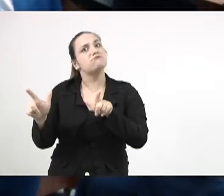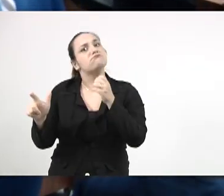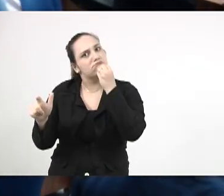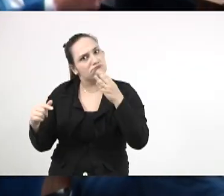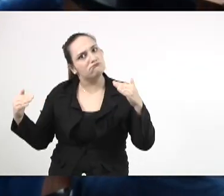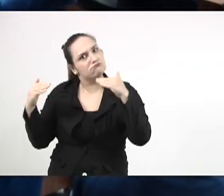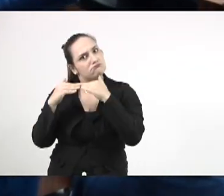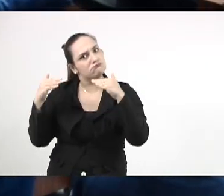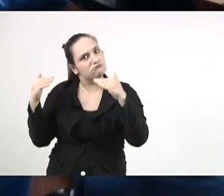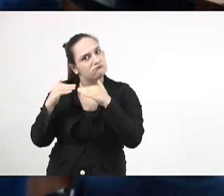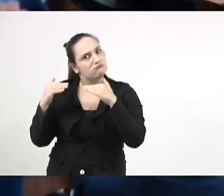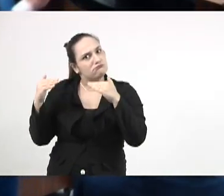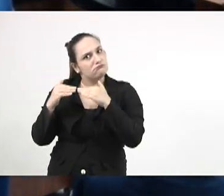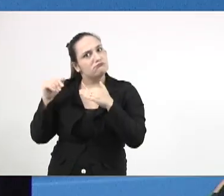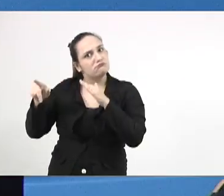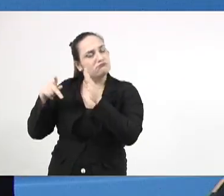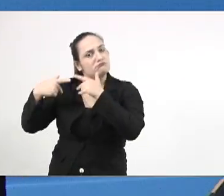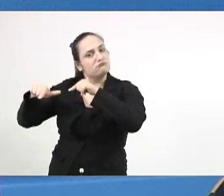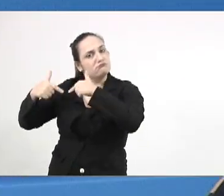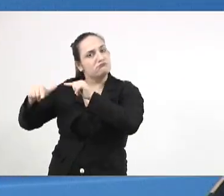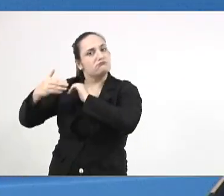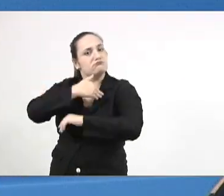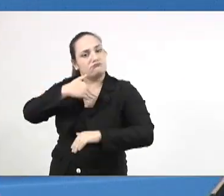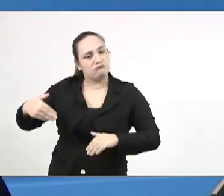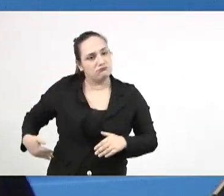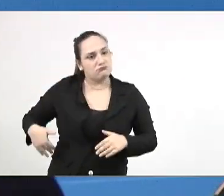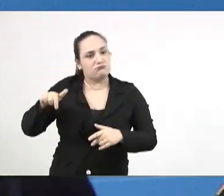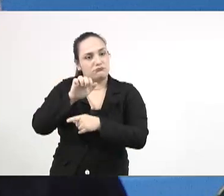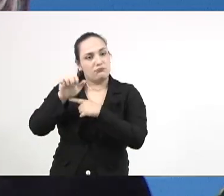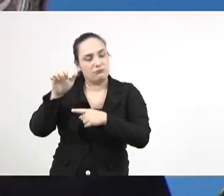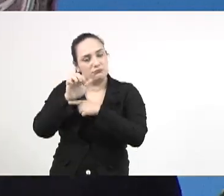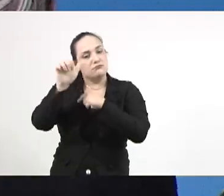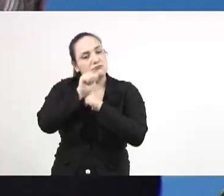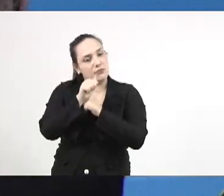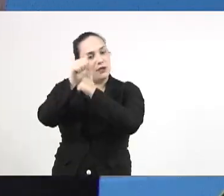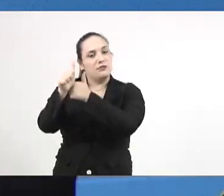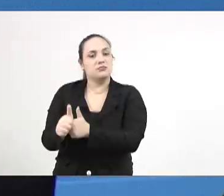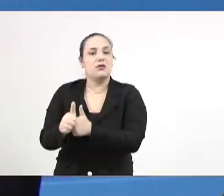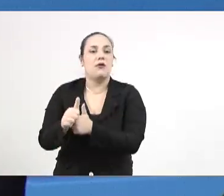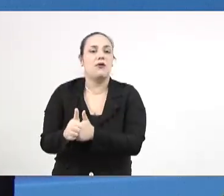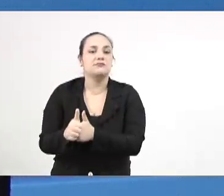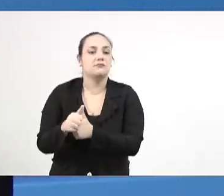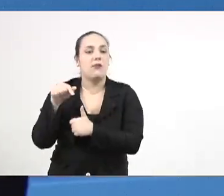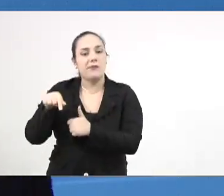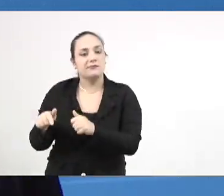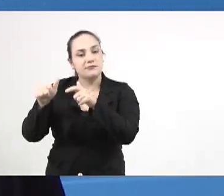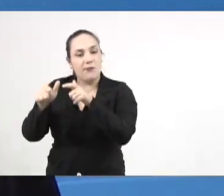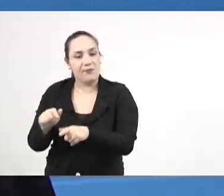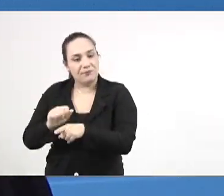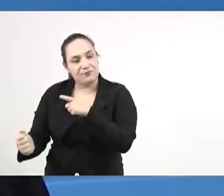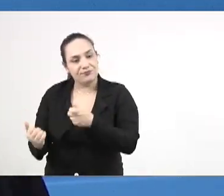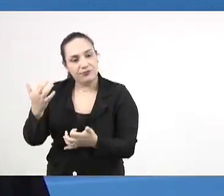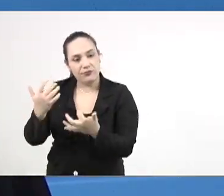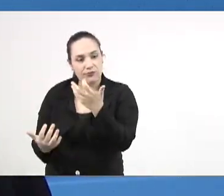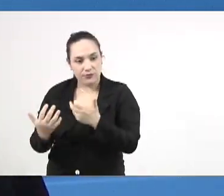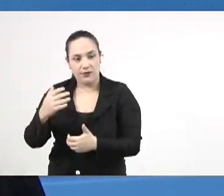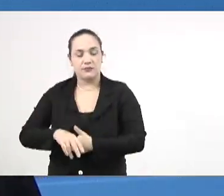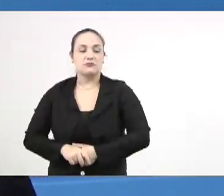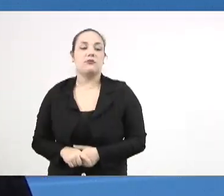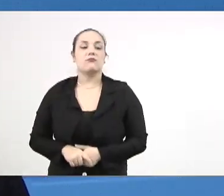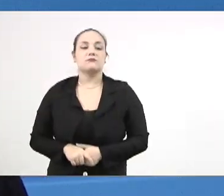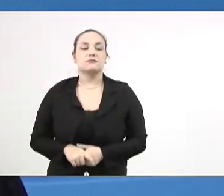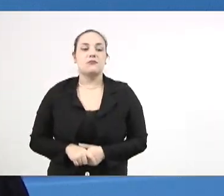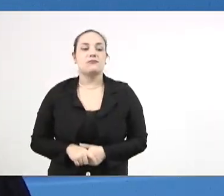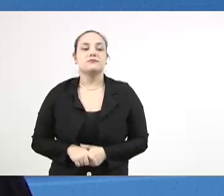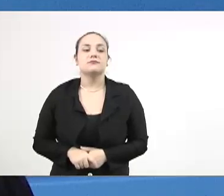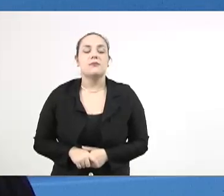sintonia com esse trabalho do governo do Estado, de acompanhar esses focos de incêndio, e também